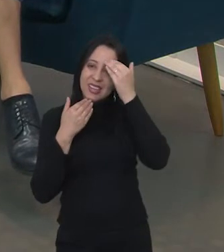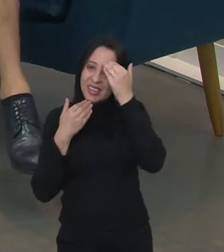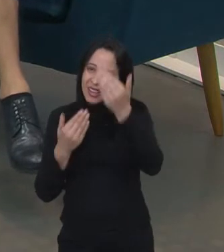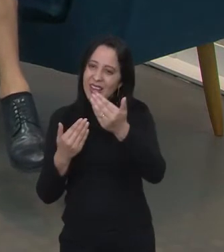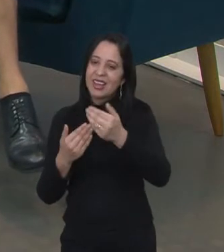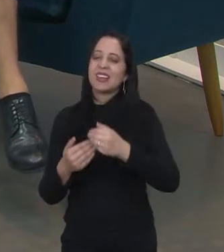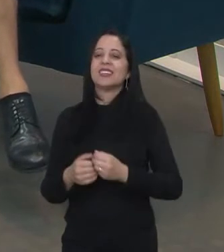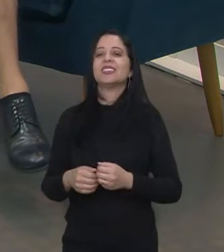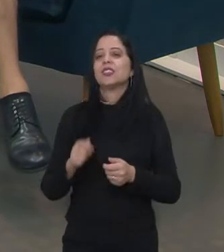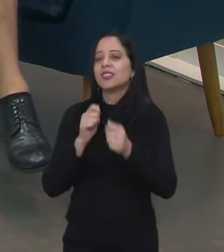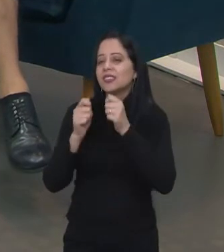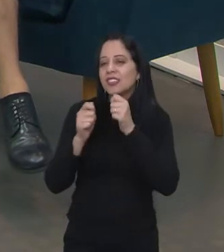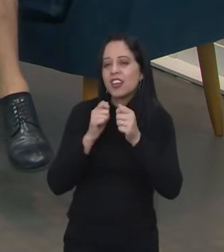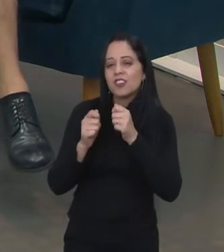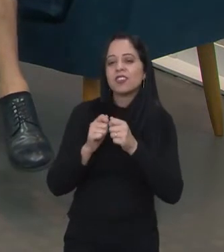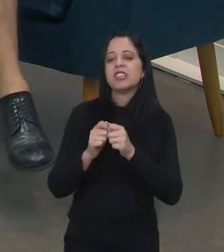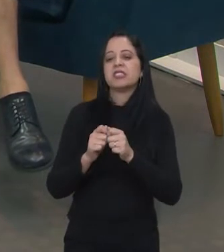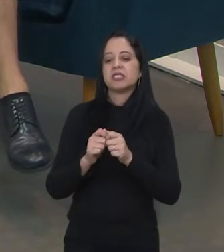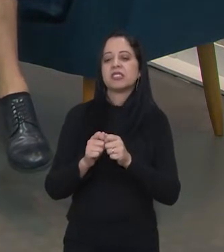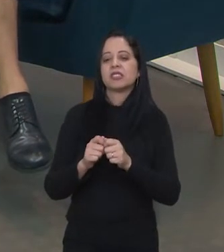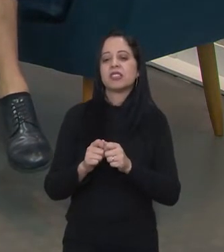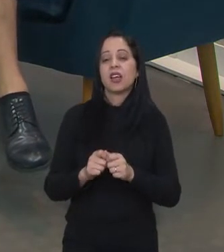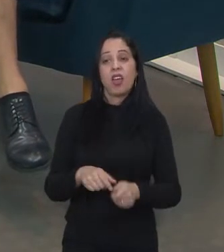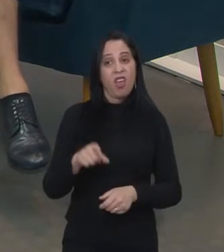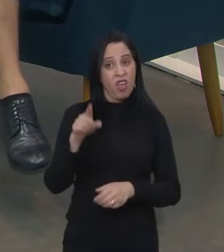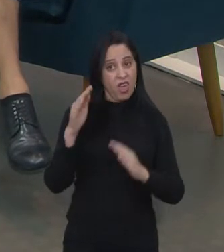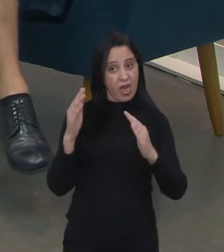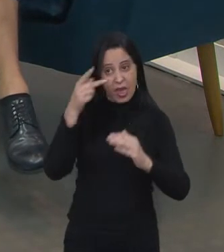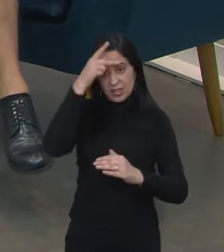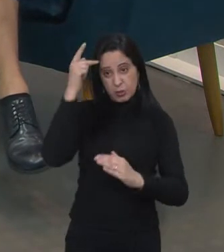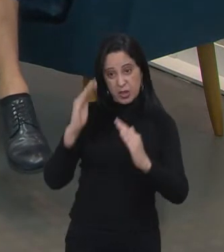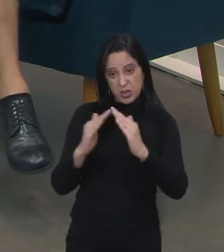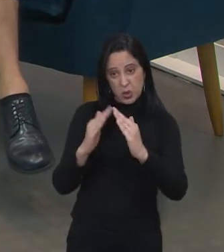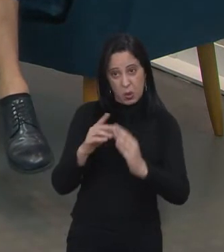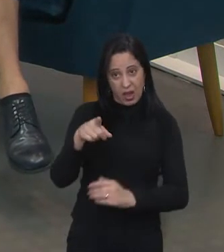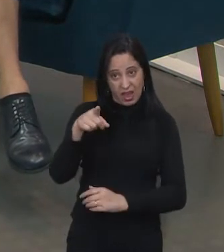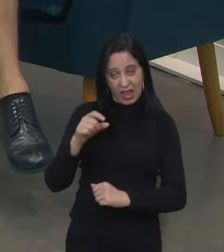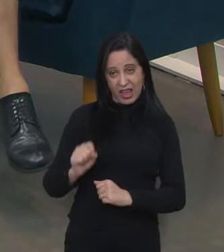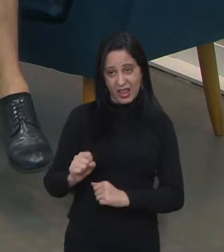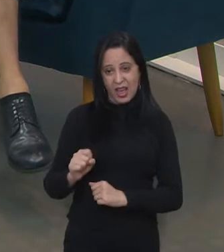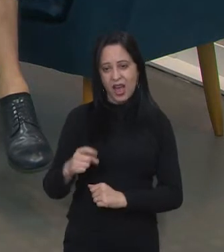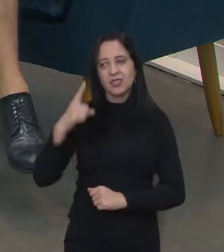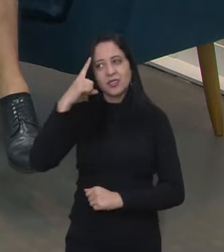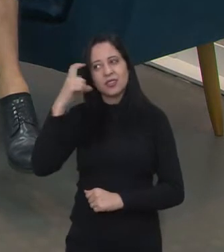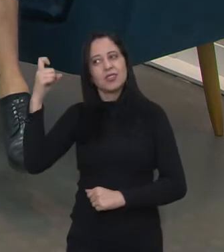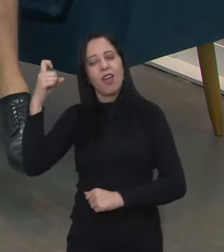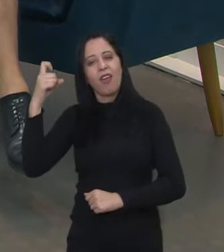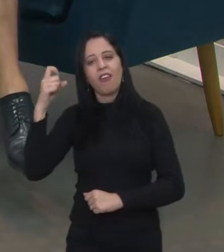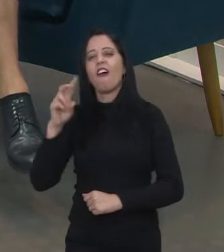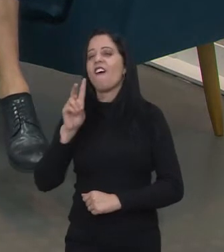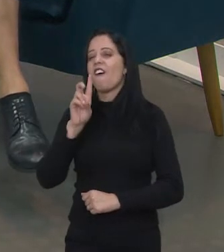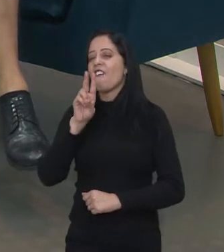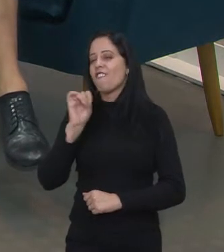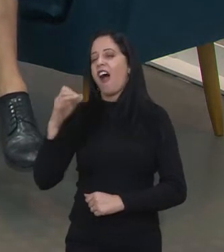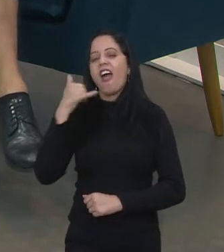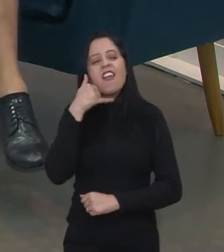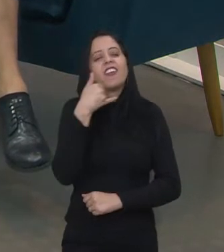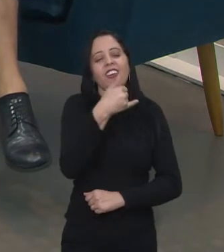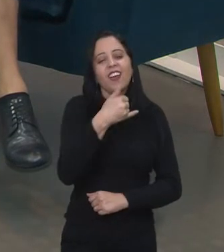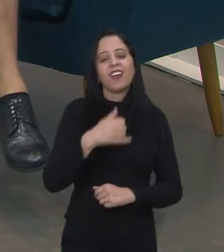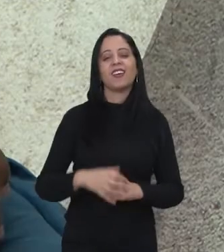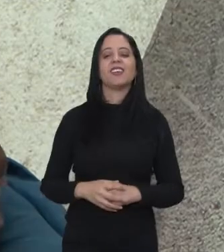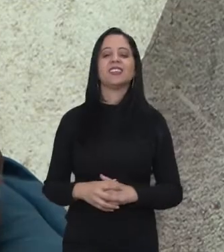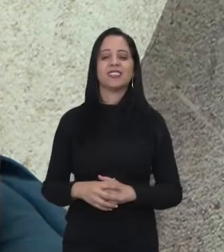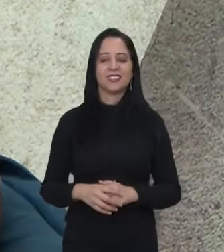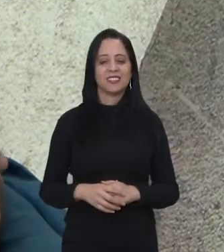muito obrigado pela sua entrevista, tenho certeza que foi enriquecedora e que o pessoal que está lá em casa que tem aquela ideia inovadora vai entrar em contato com vocês.